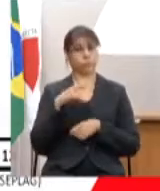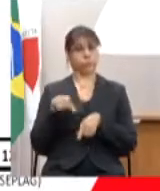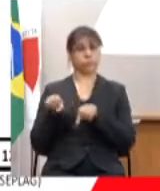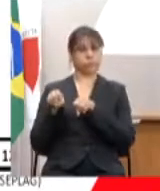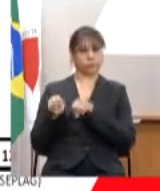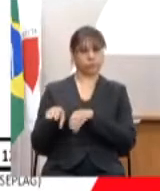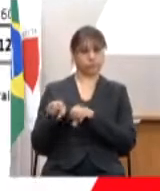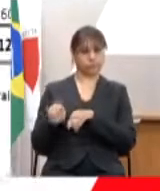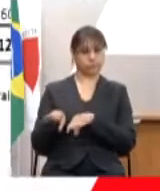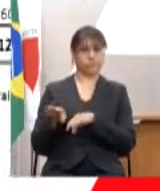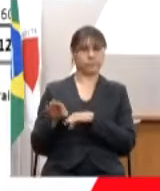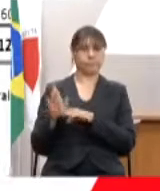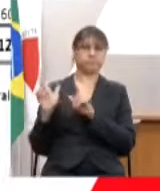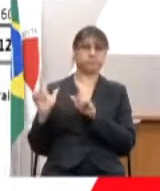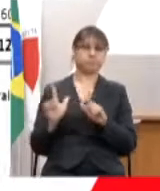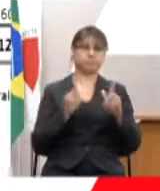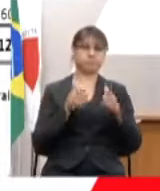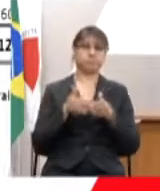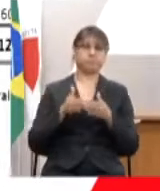Pode ir.